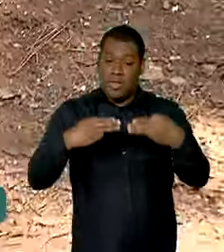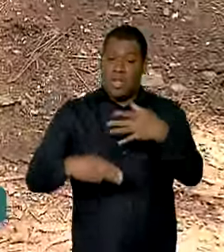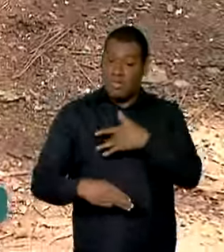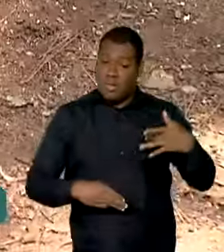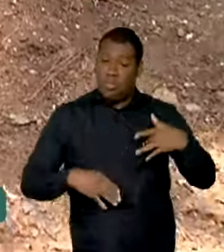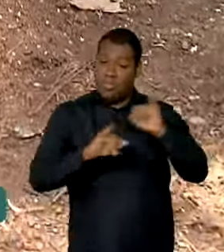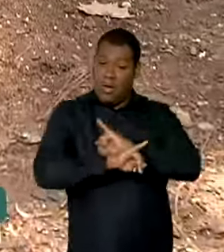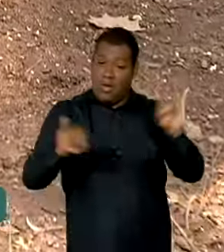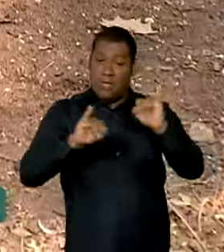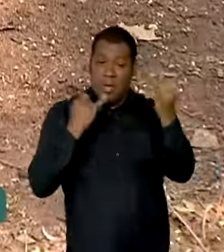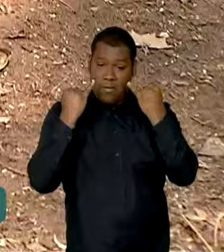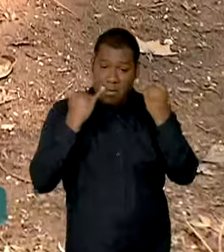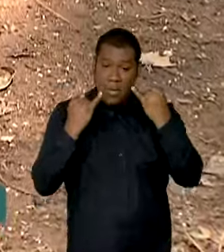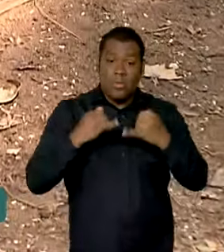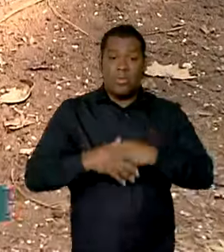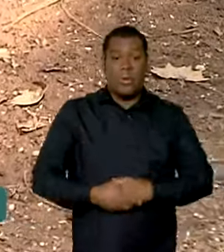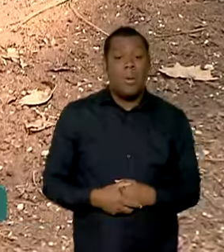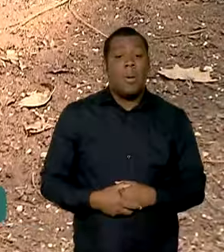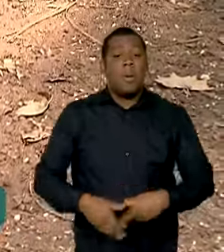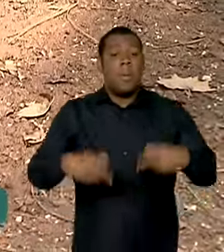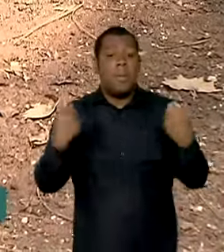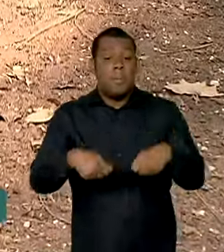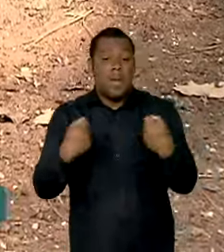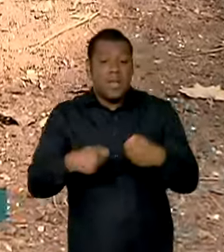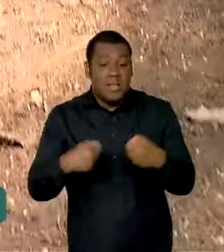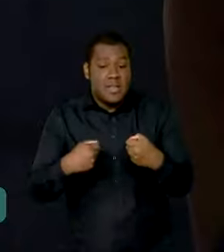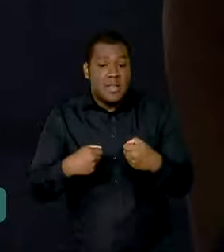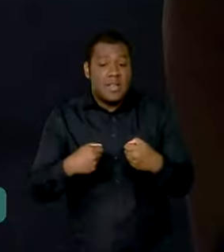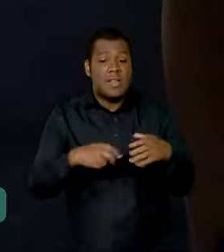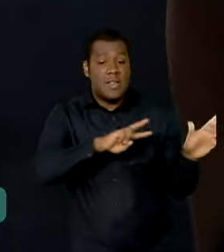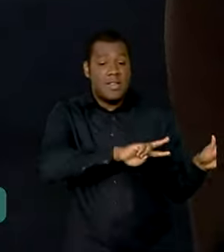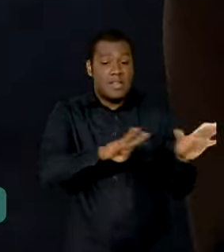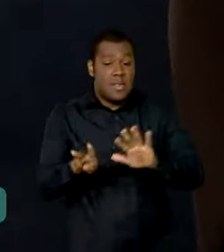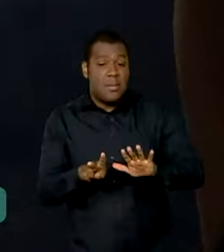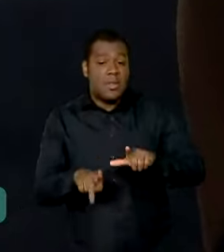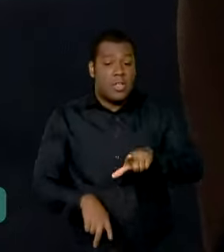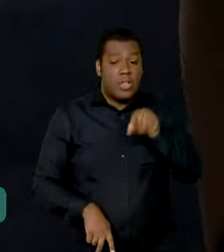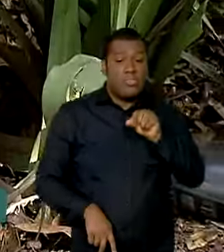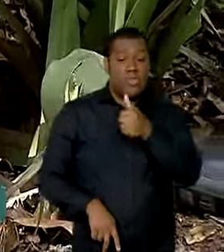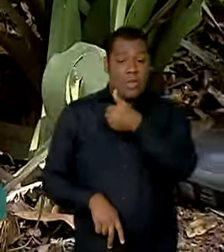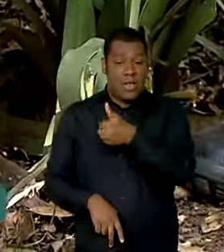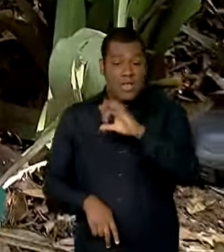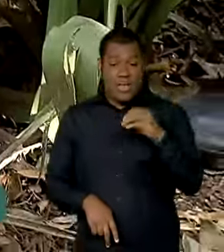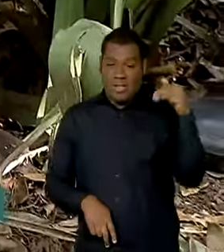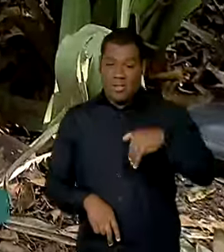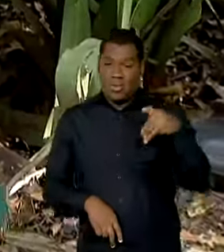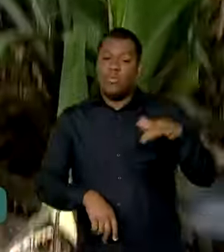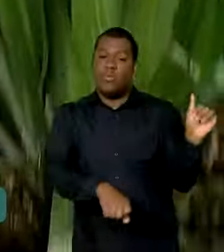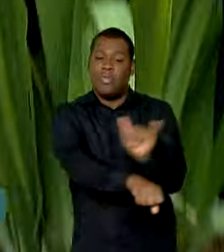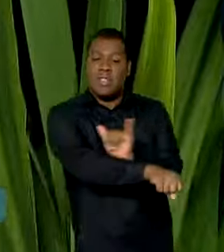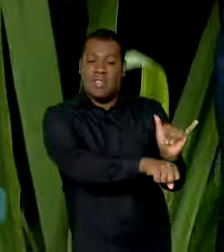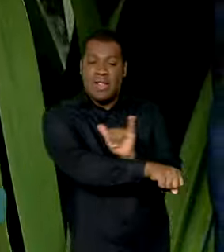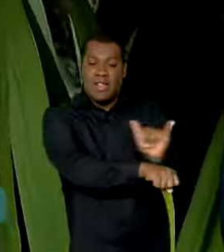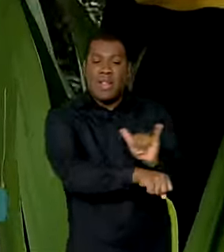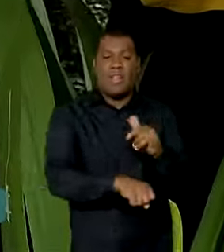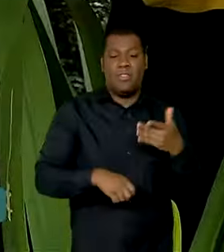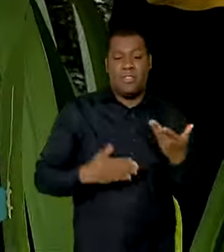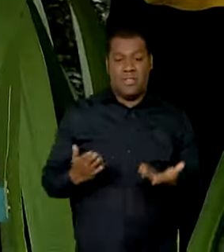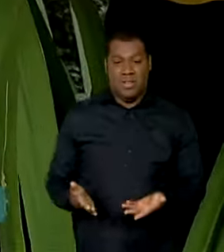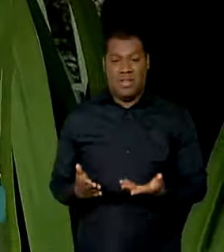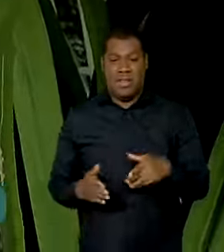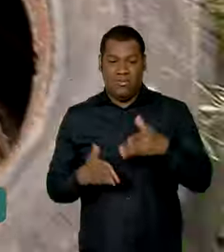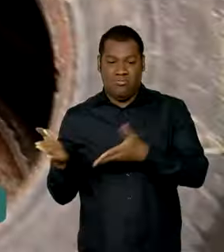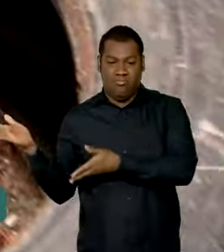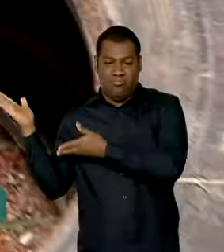Saúde, e são necessários apenas 10 minutos por semana para se proteger, com ações como remoção de